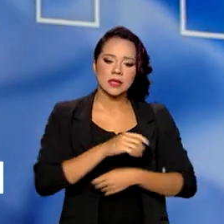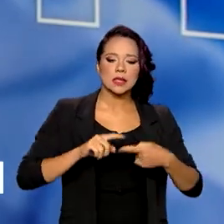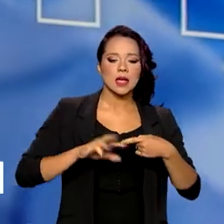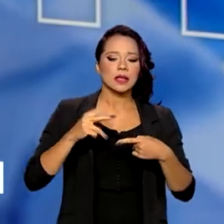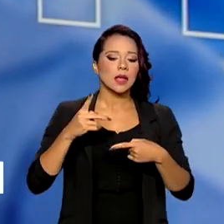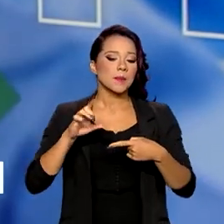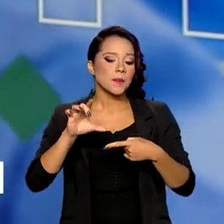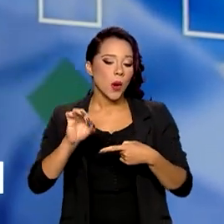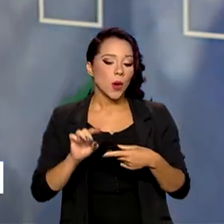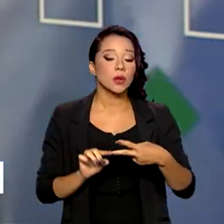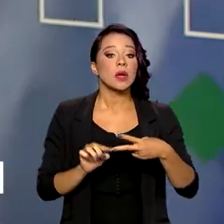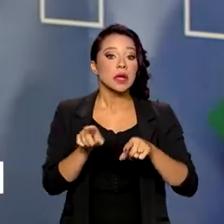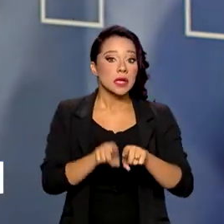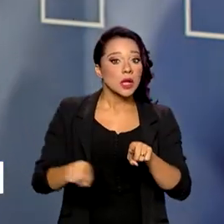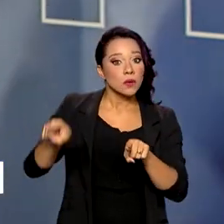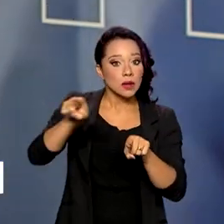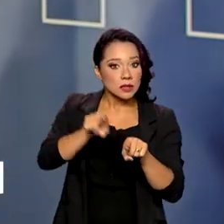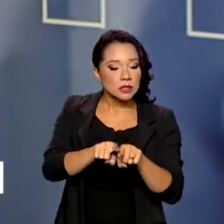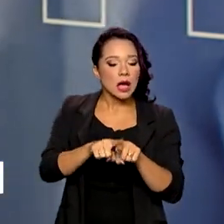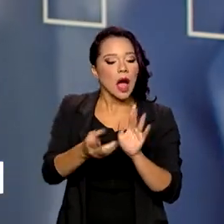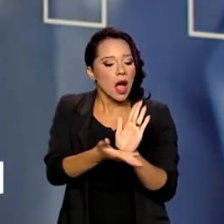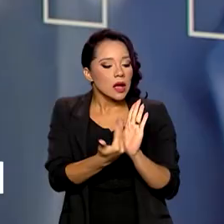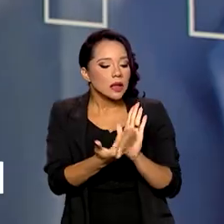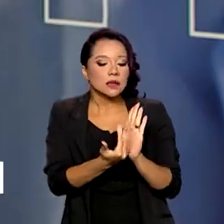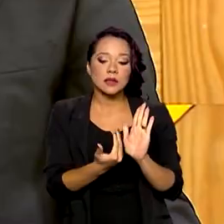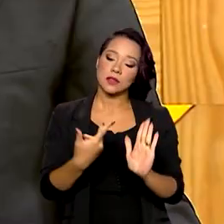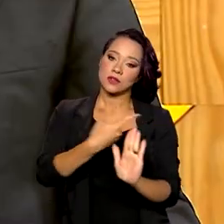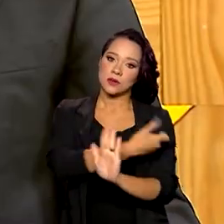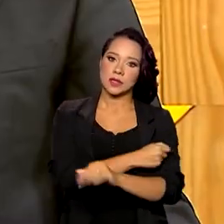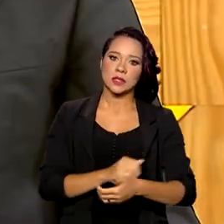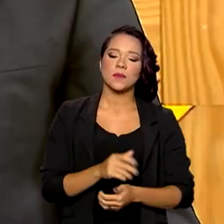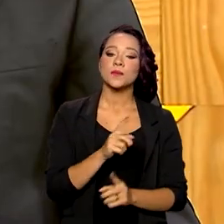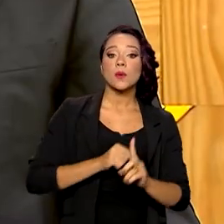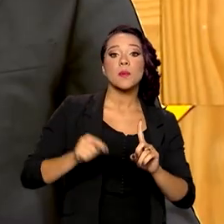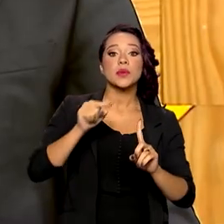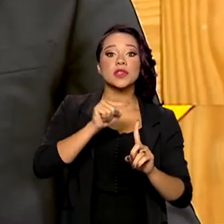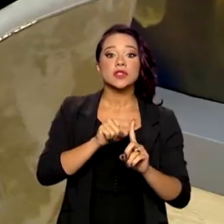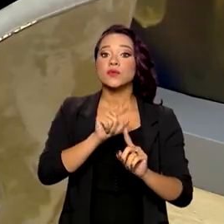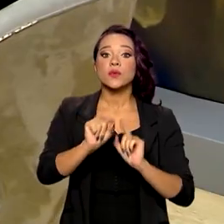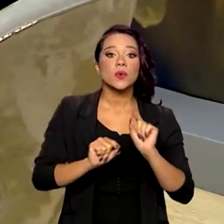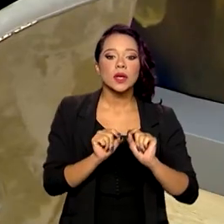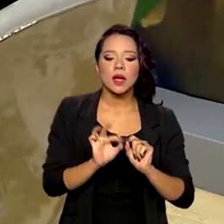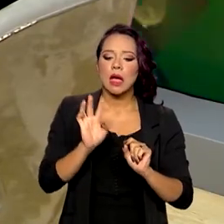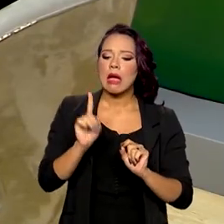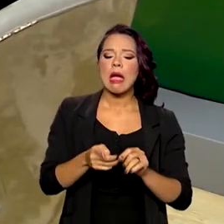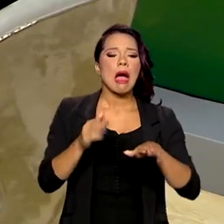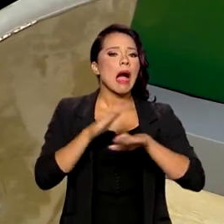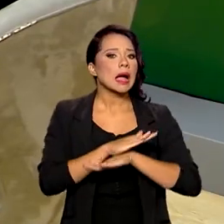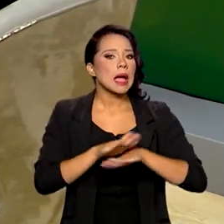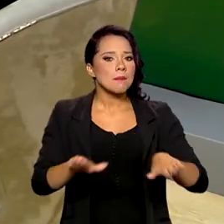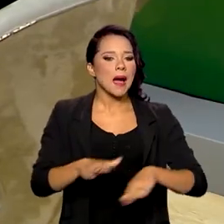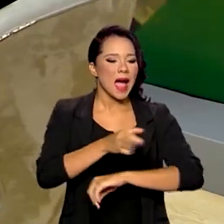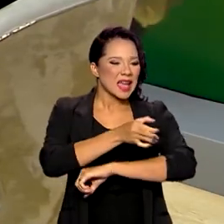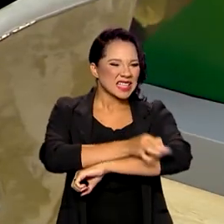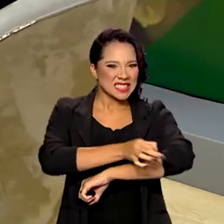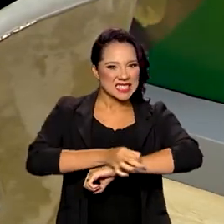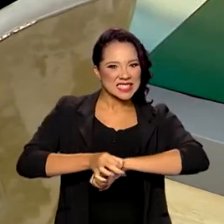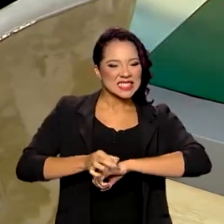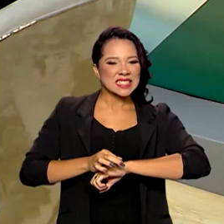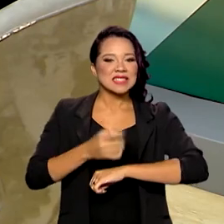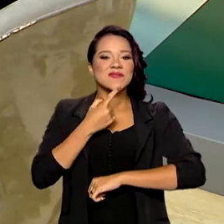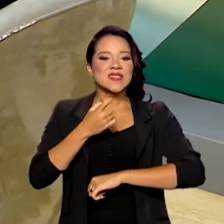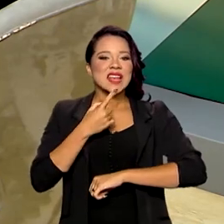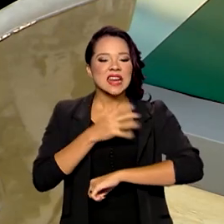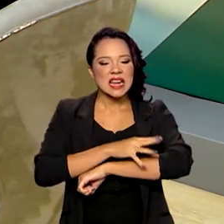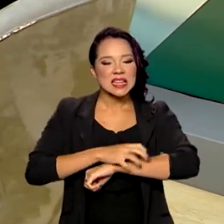polio e atualizar a caderneta vacinal. O objetivo é erradicar o sarampo, que foi reintroduzido